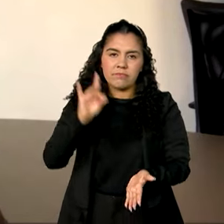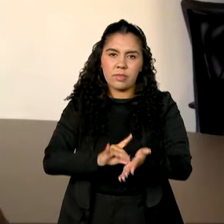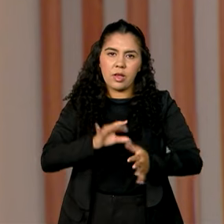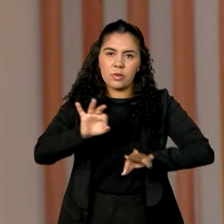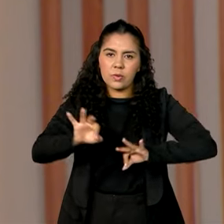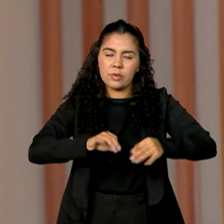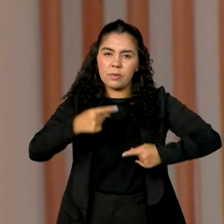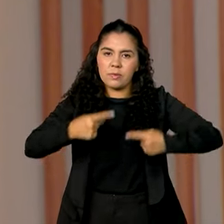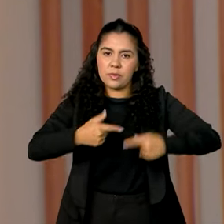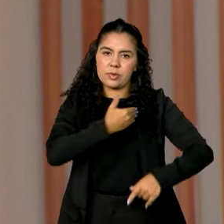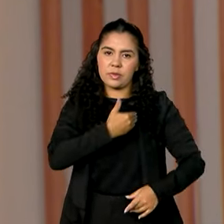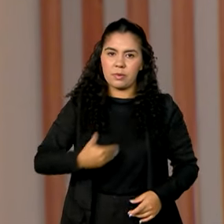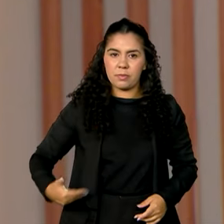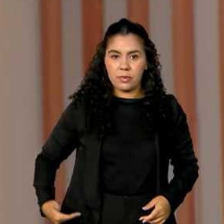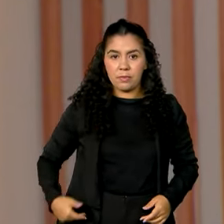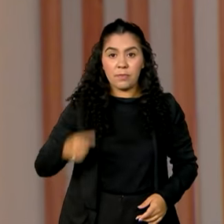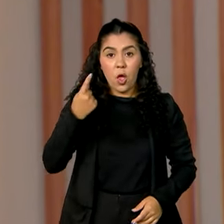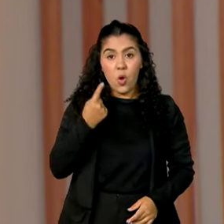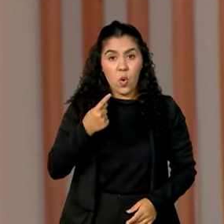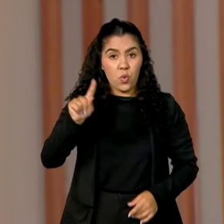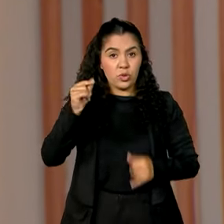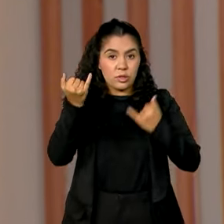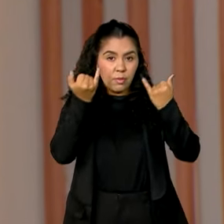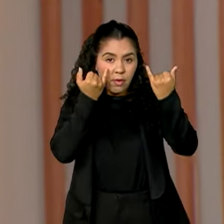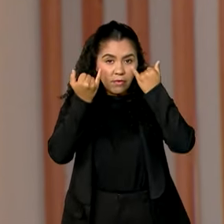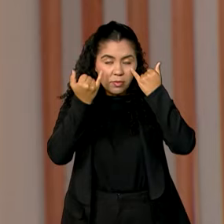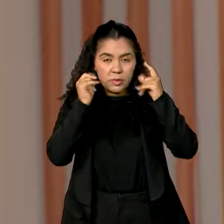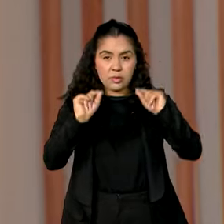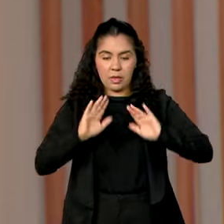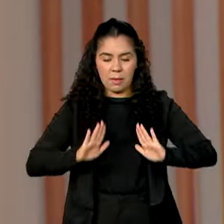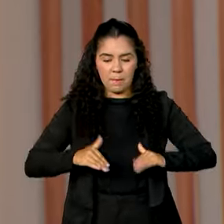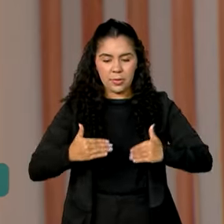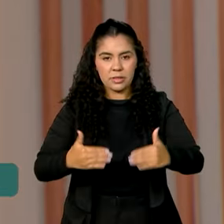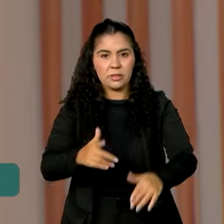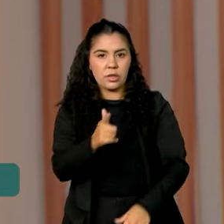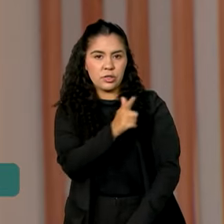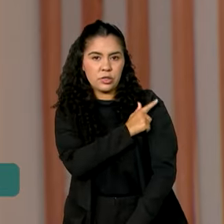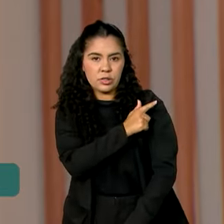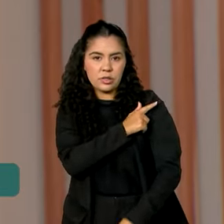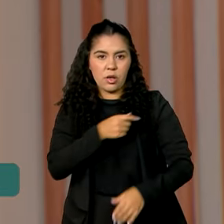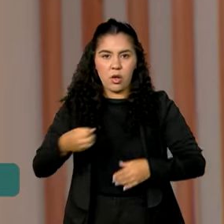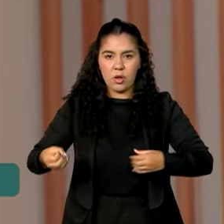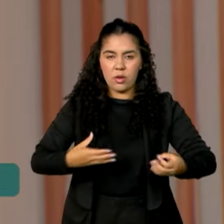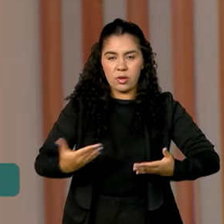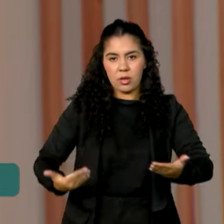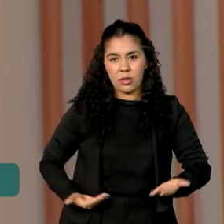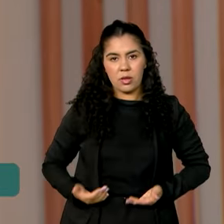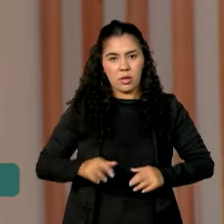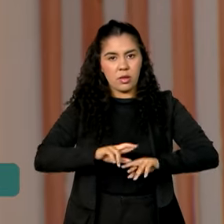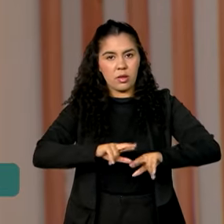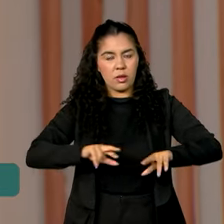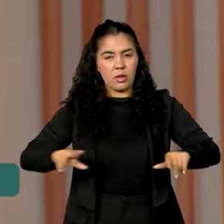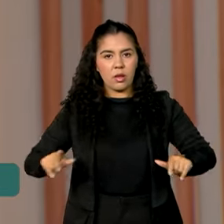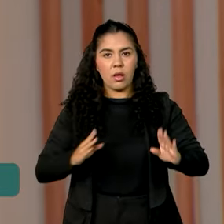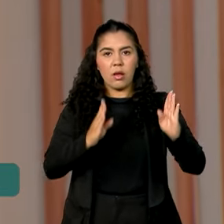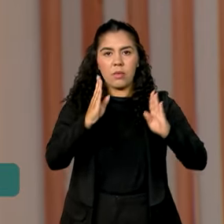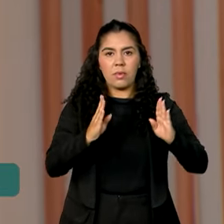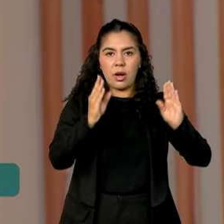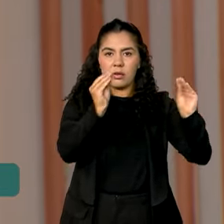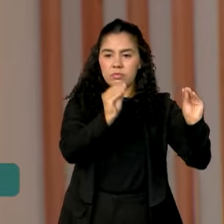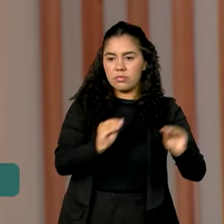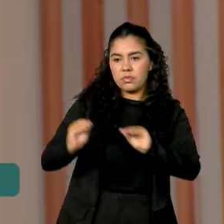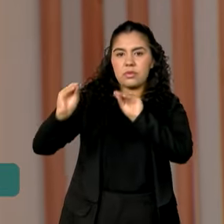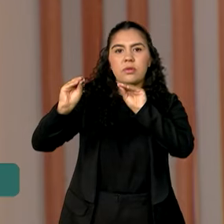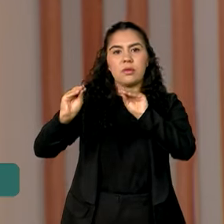públicas. E agora uma última informação, o Ministério da Gestão e da Inovação em Serviços Públicos adiou a divulgação do